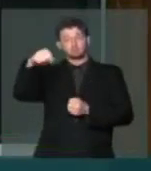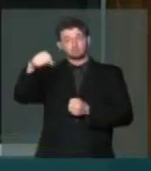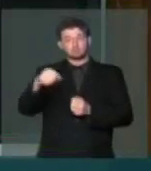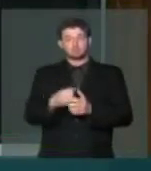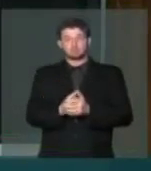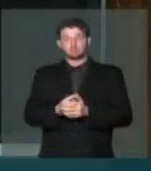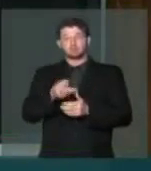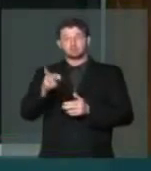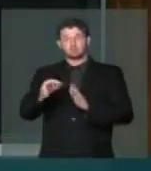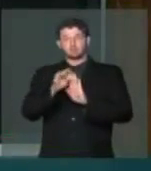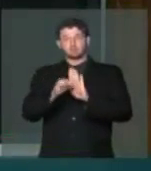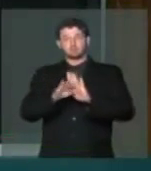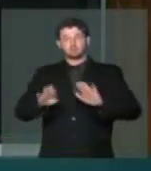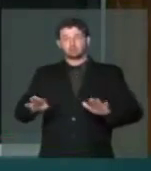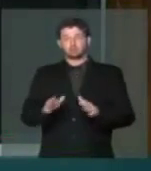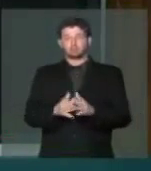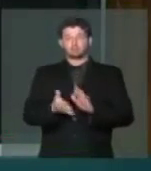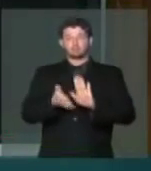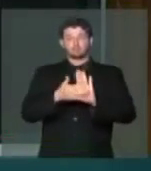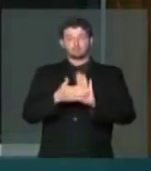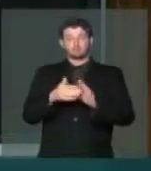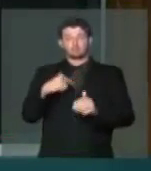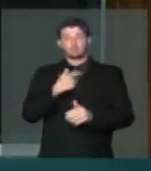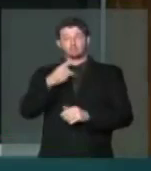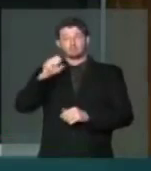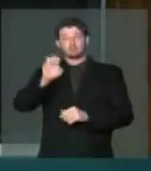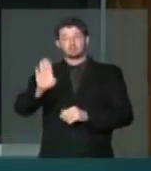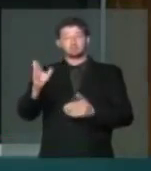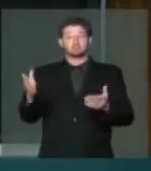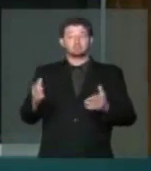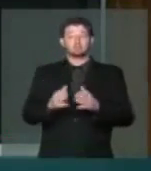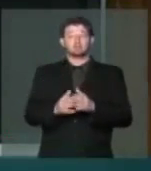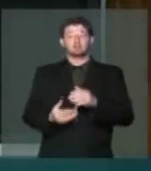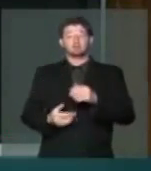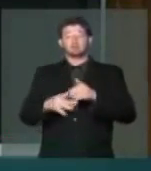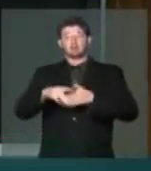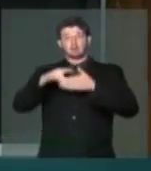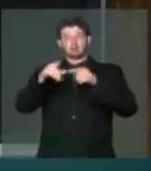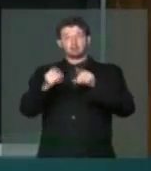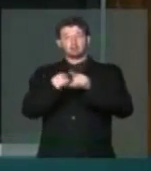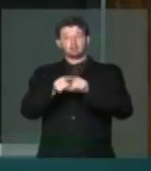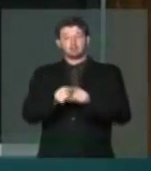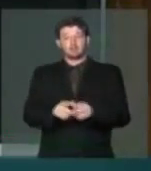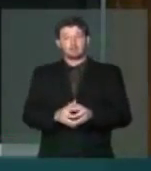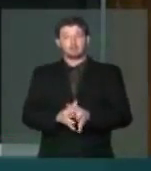para mantermos o texto. Essa é a proposta do PSB, da sua liderança, senhor presidente.